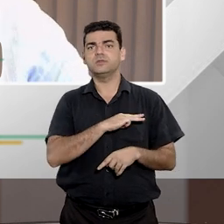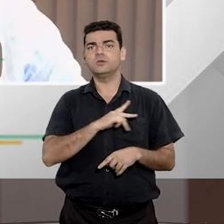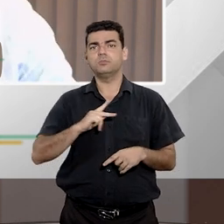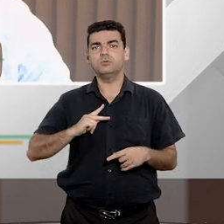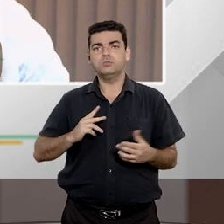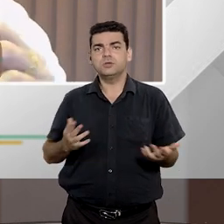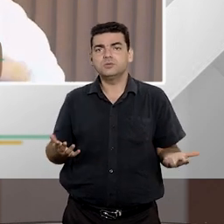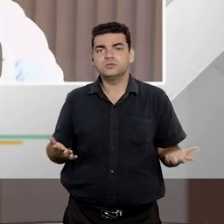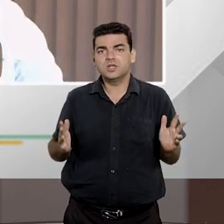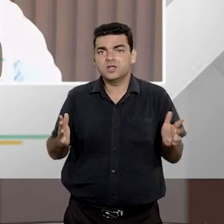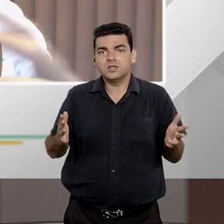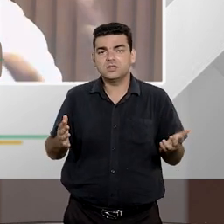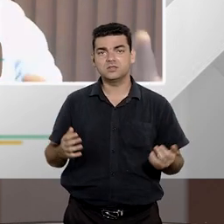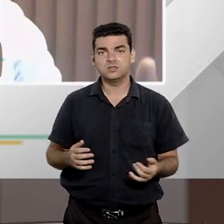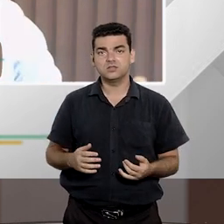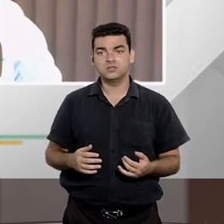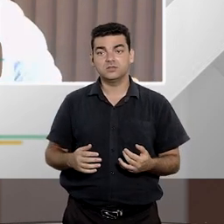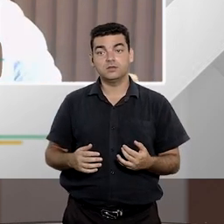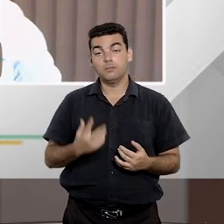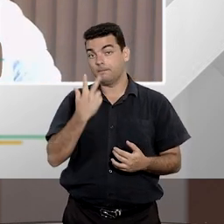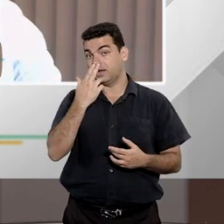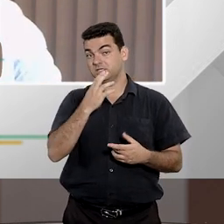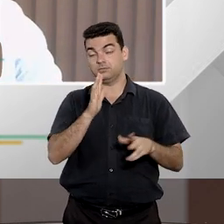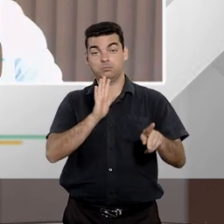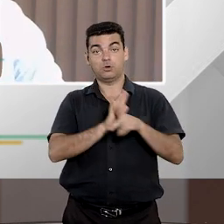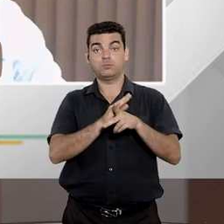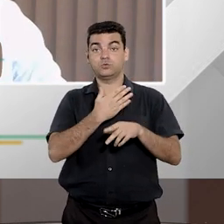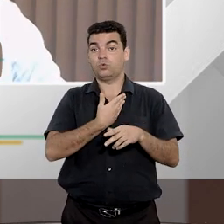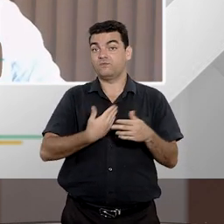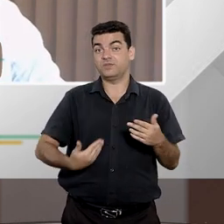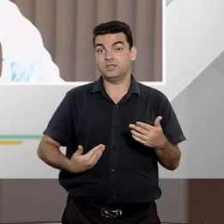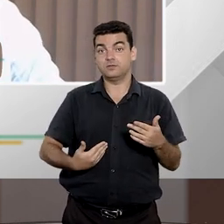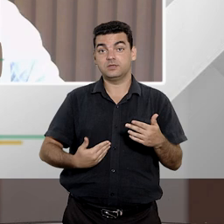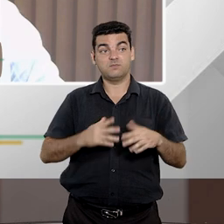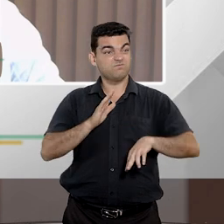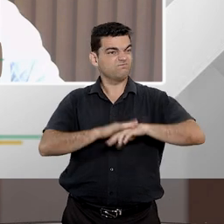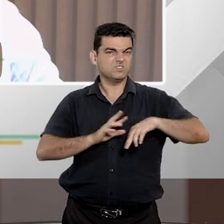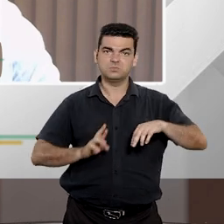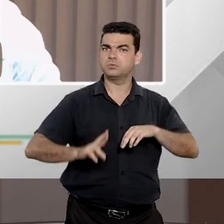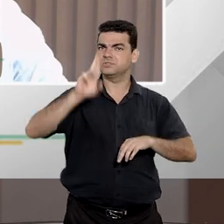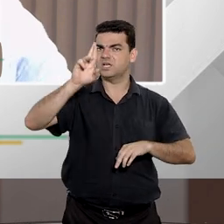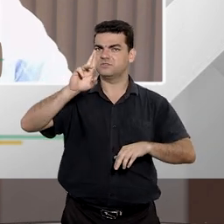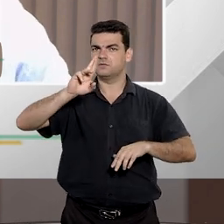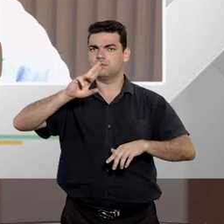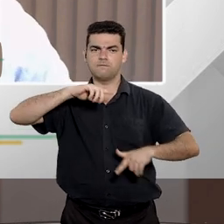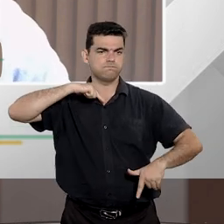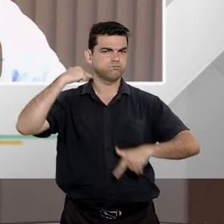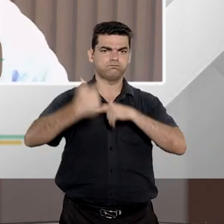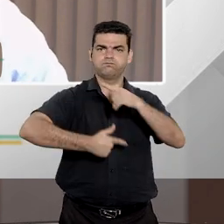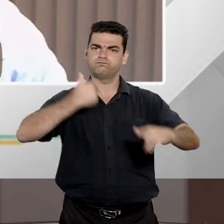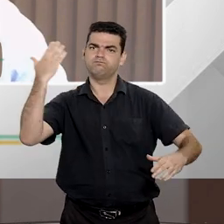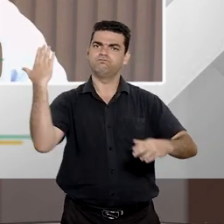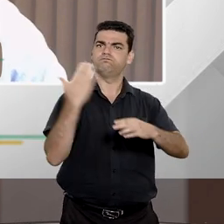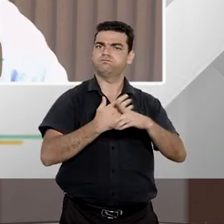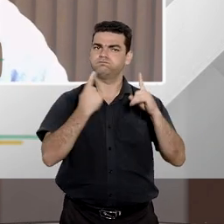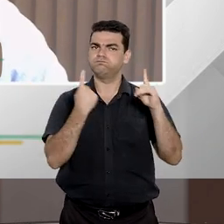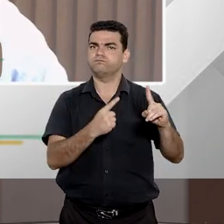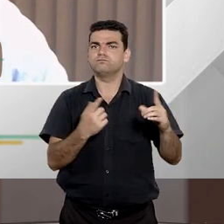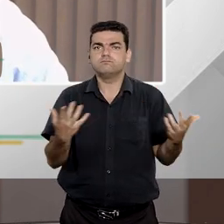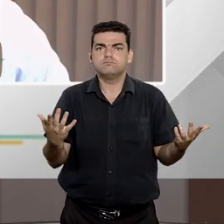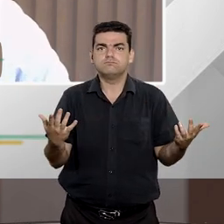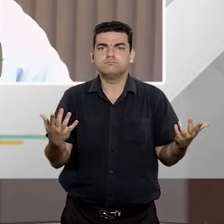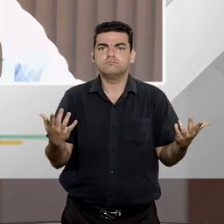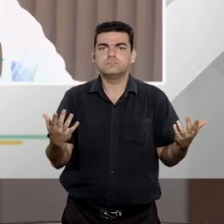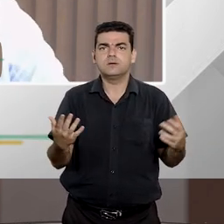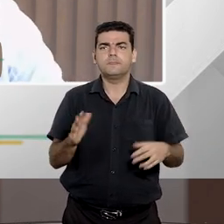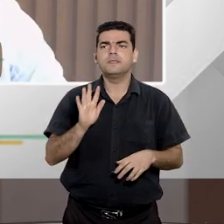que eu diria que é o órgão do Estado brasileiro, que tem a maior responsabilidade para o ajuizamento de ações civis públicas.